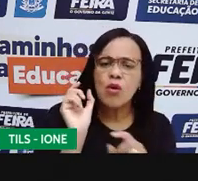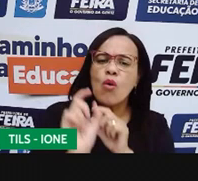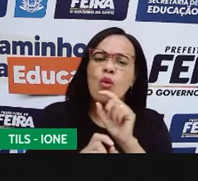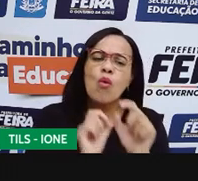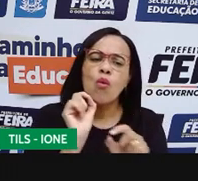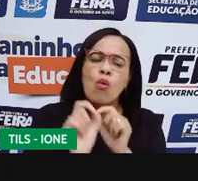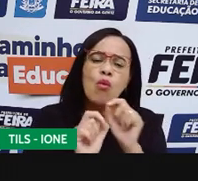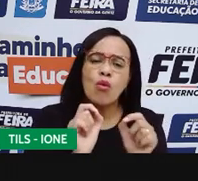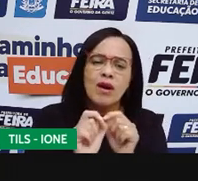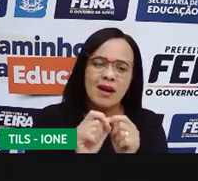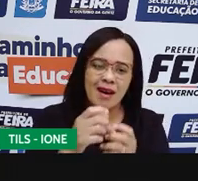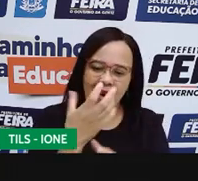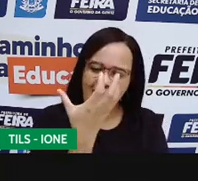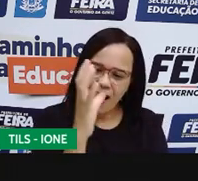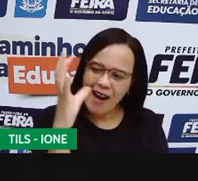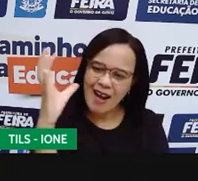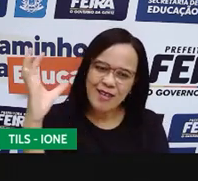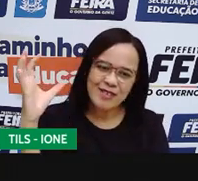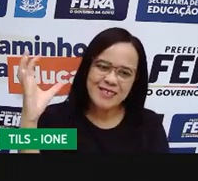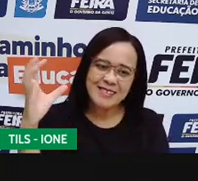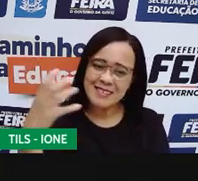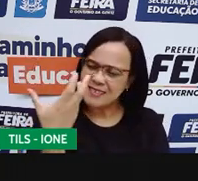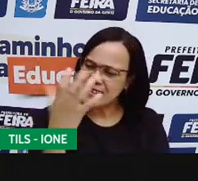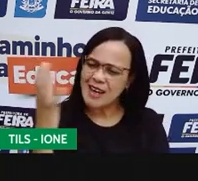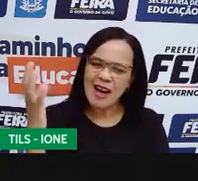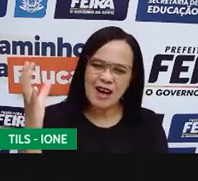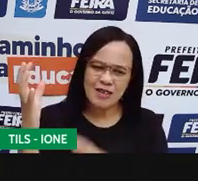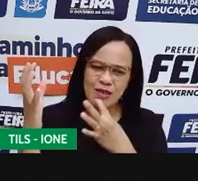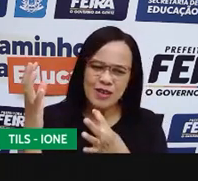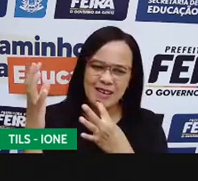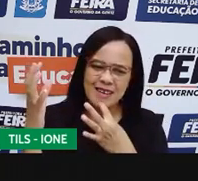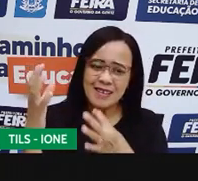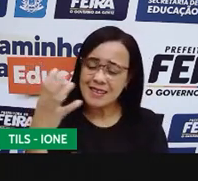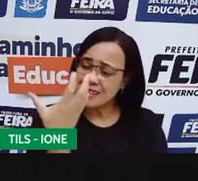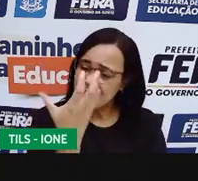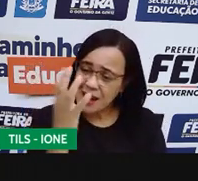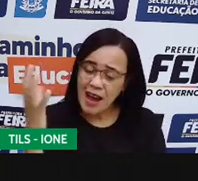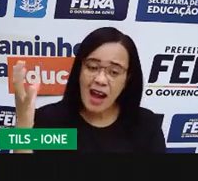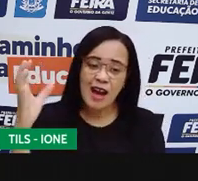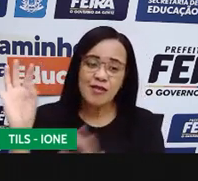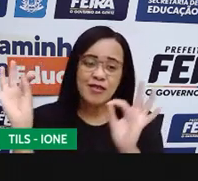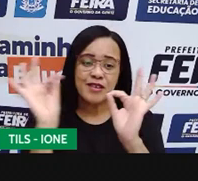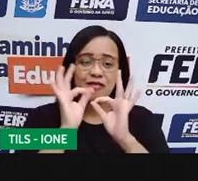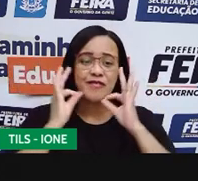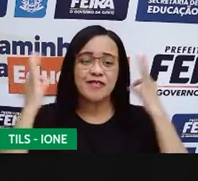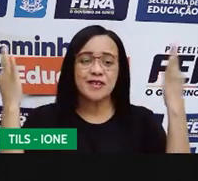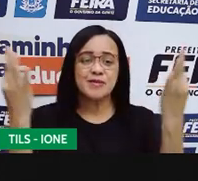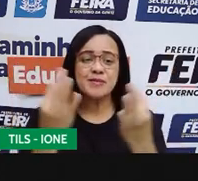que mostra para a gente a origem daquela família, como é que ela é composta.